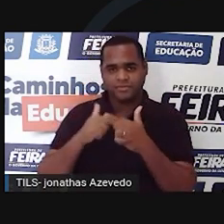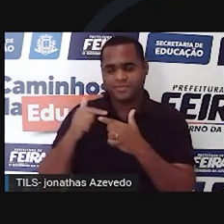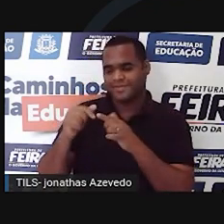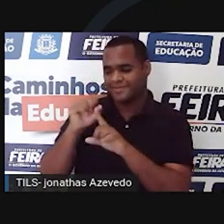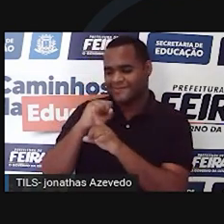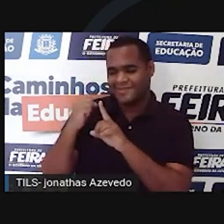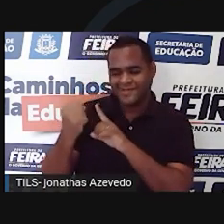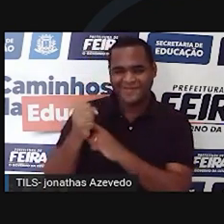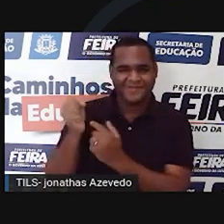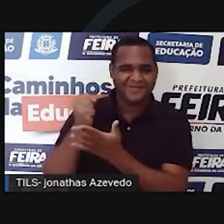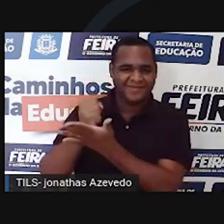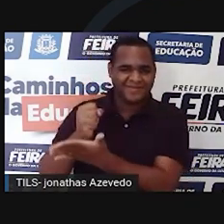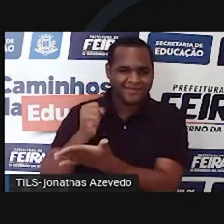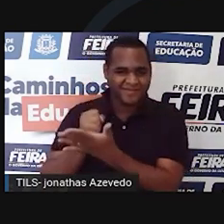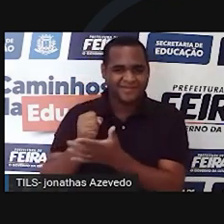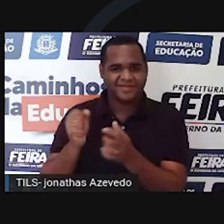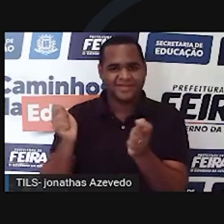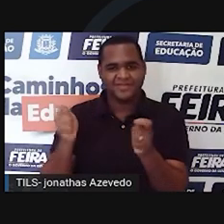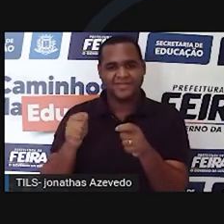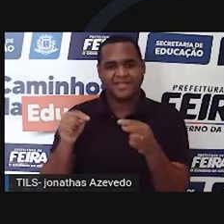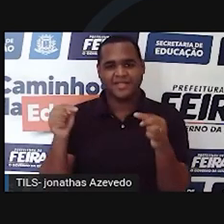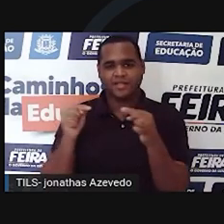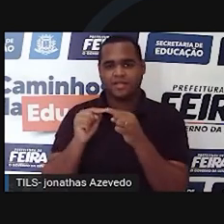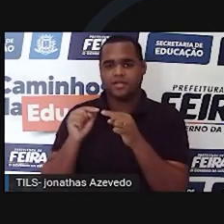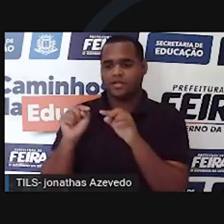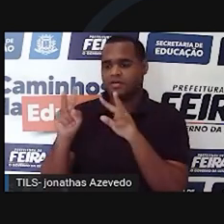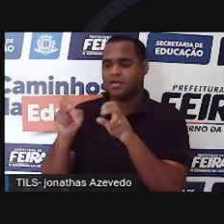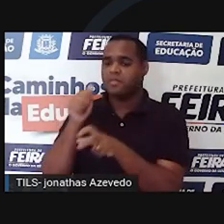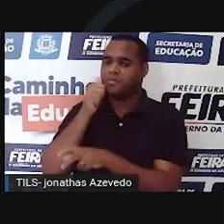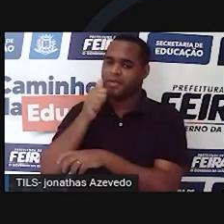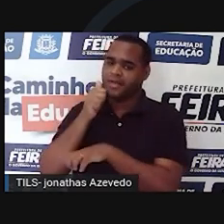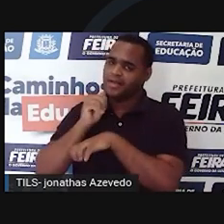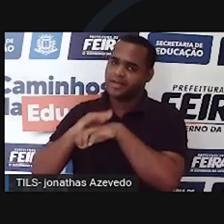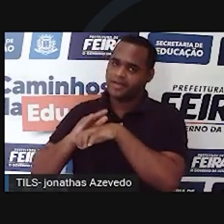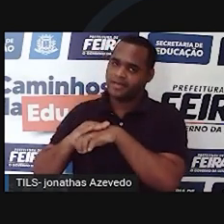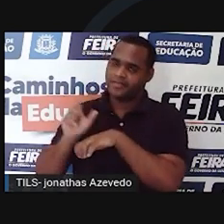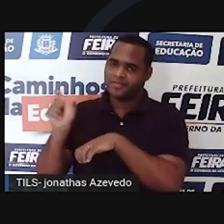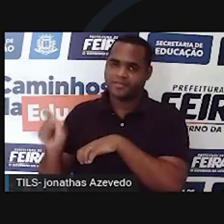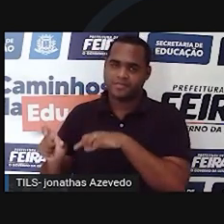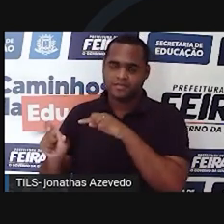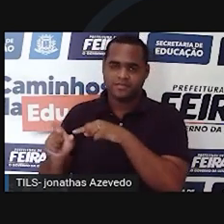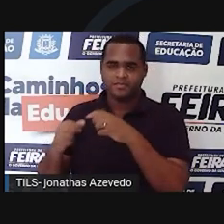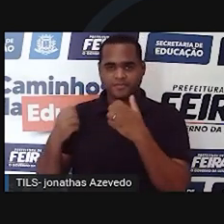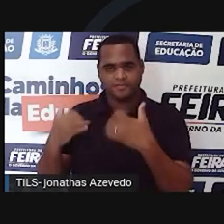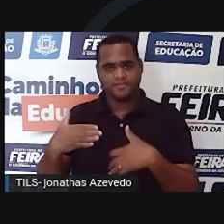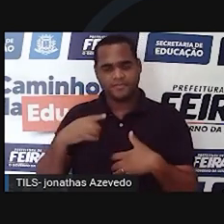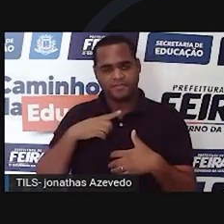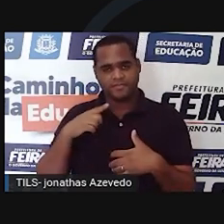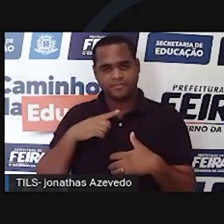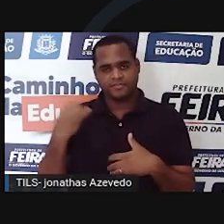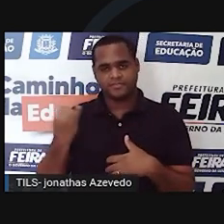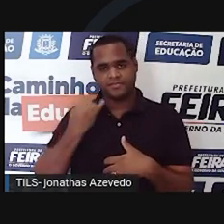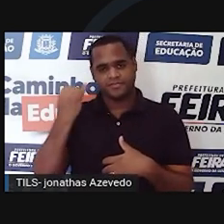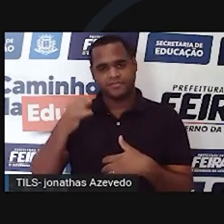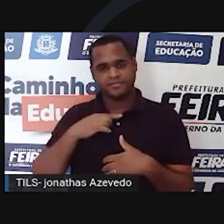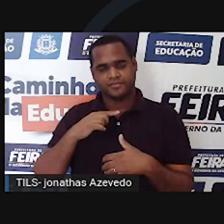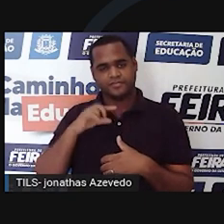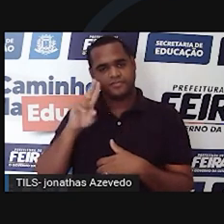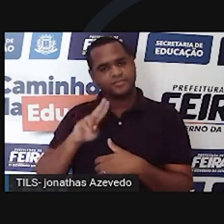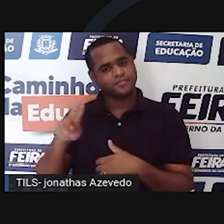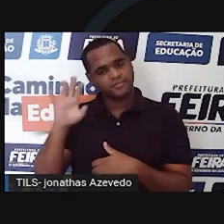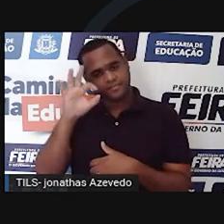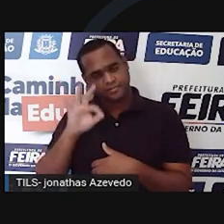social. Ou algo que seria mais voltado para mulheres. Mas, ela se matriculou em ciências naturais em uma universidade de Cambridge.